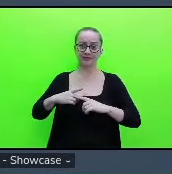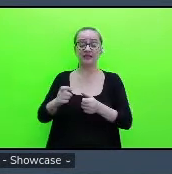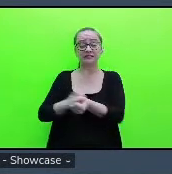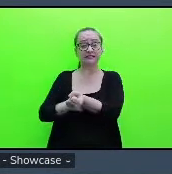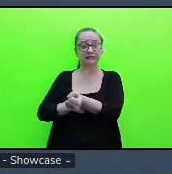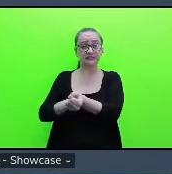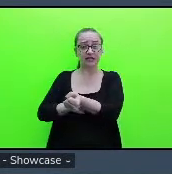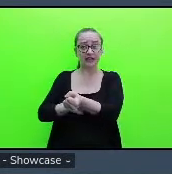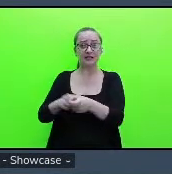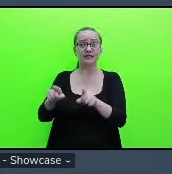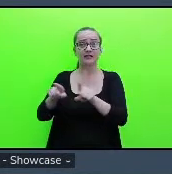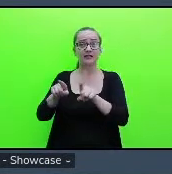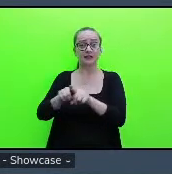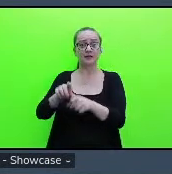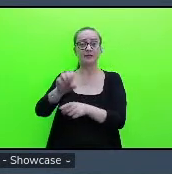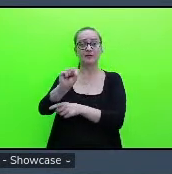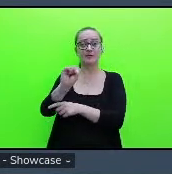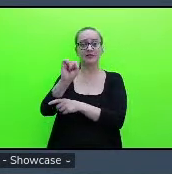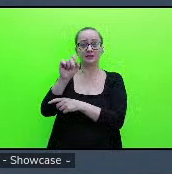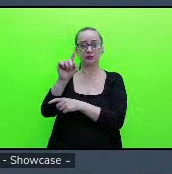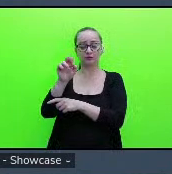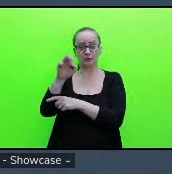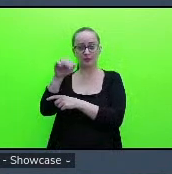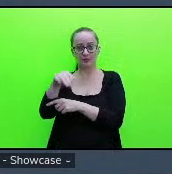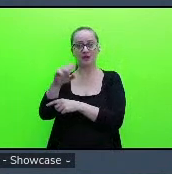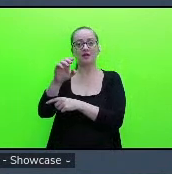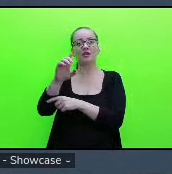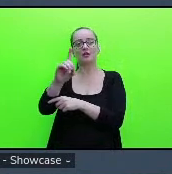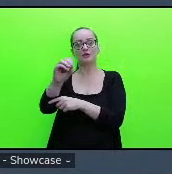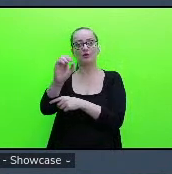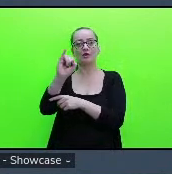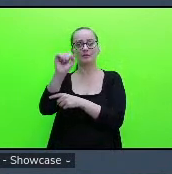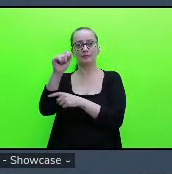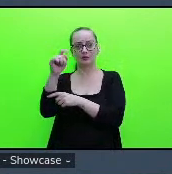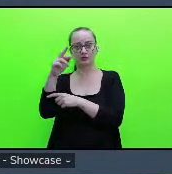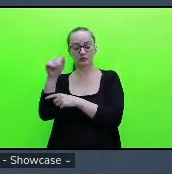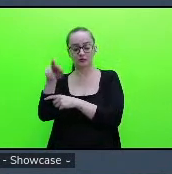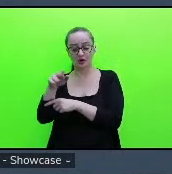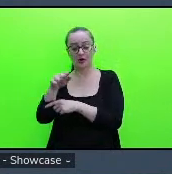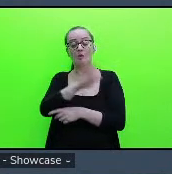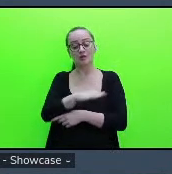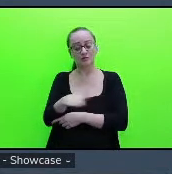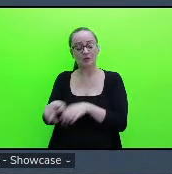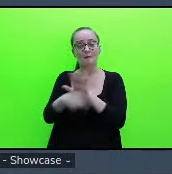síndrome do impostor com os estudantes de graduação de uma instituição federal.